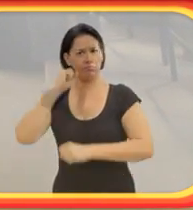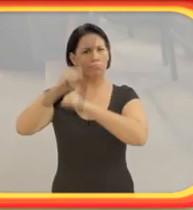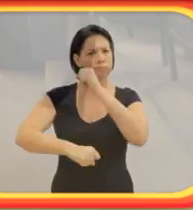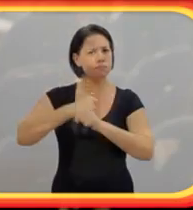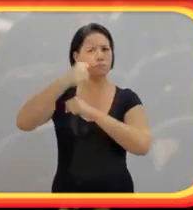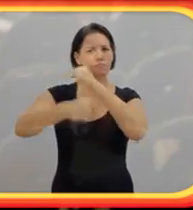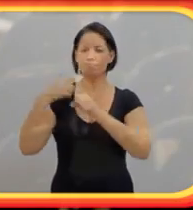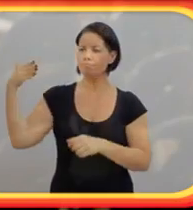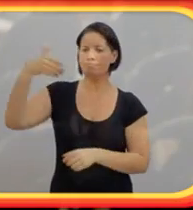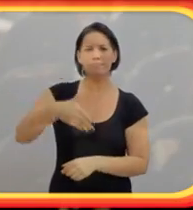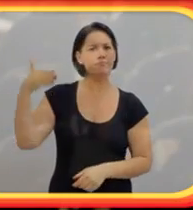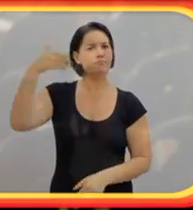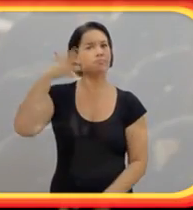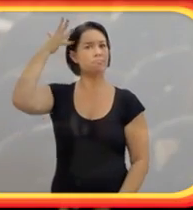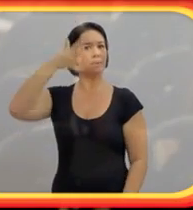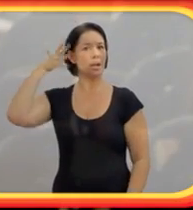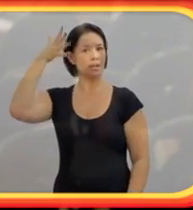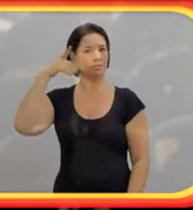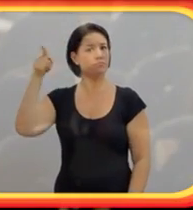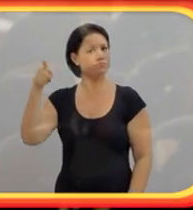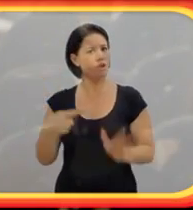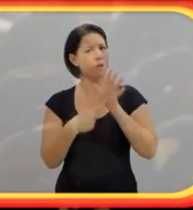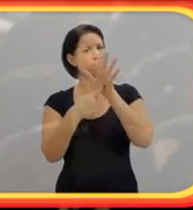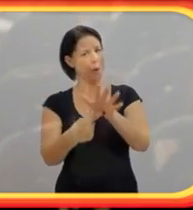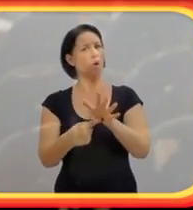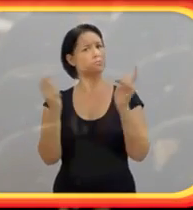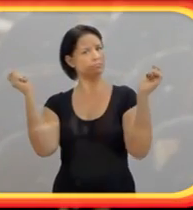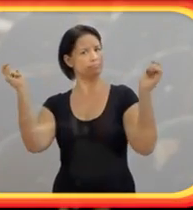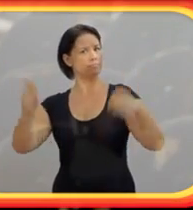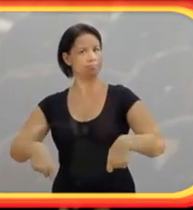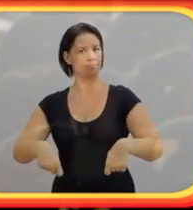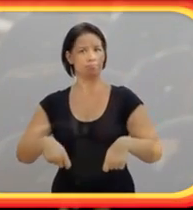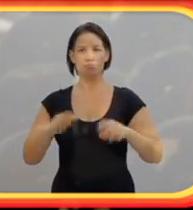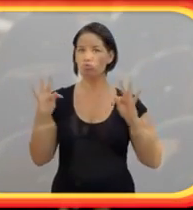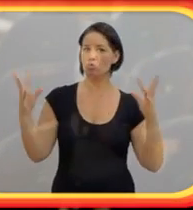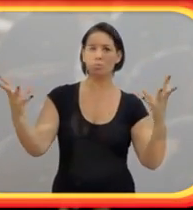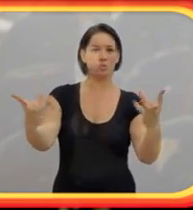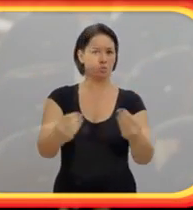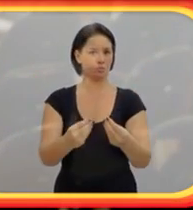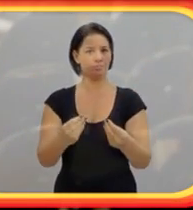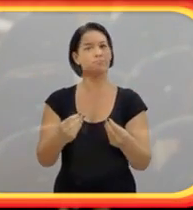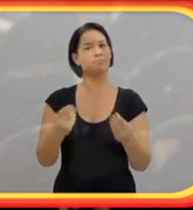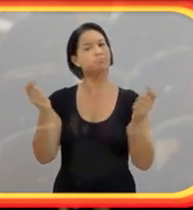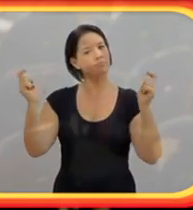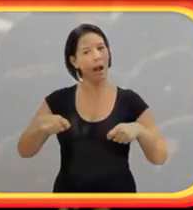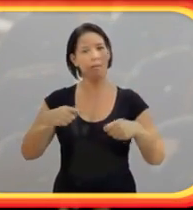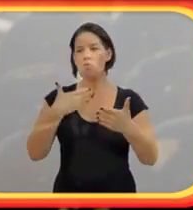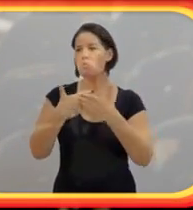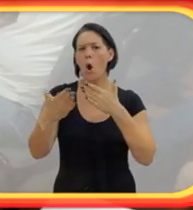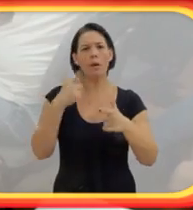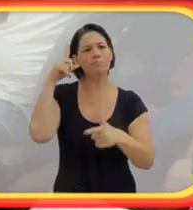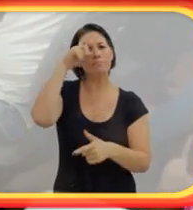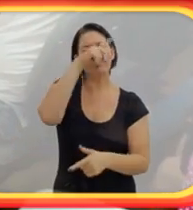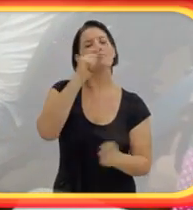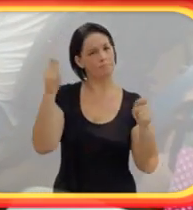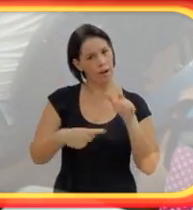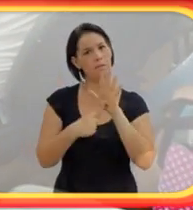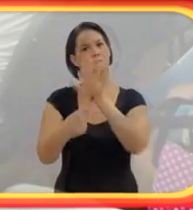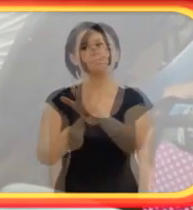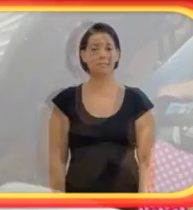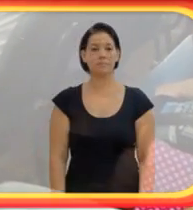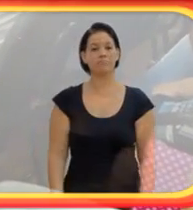palestra. E o Eduardo mostra que somos capazes, que todos nós, quando queremos, somos capazes de enfrentar qualquer